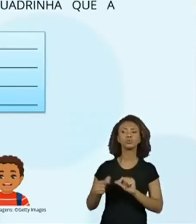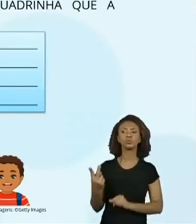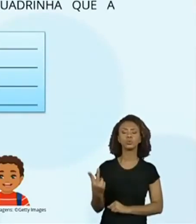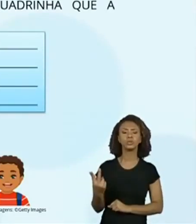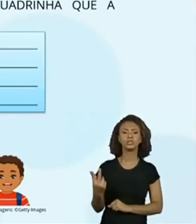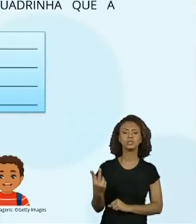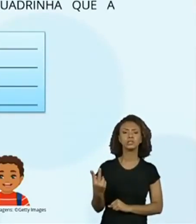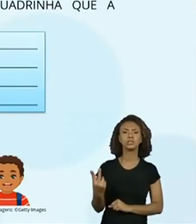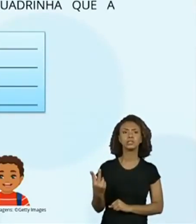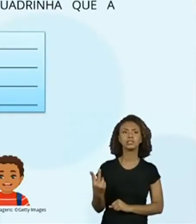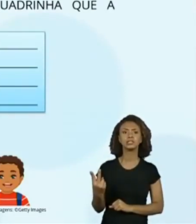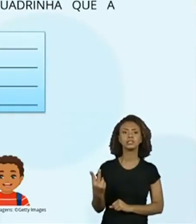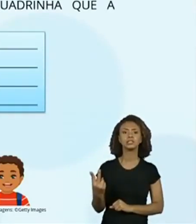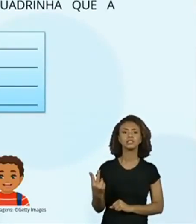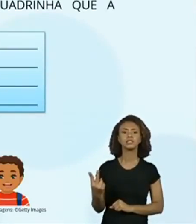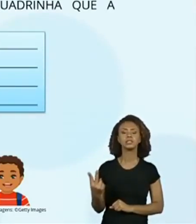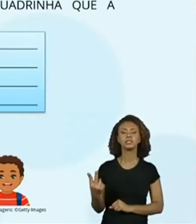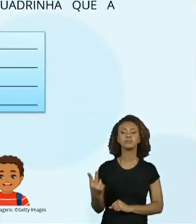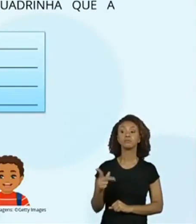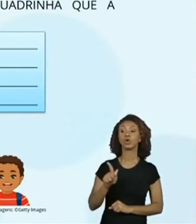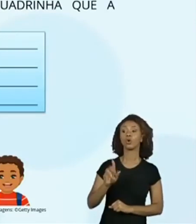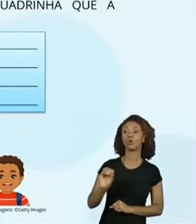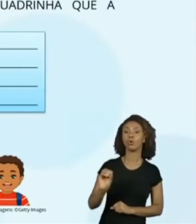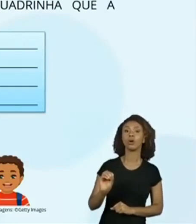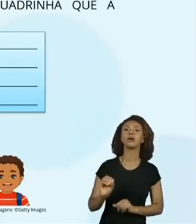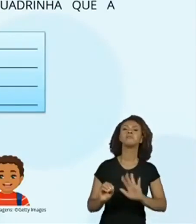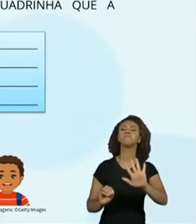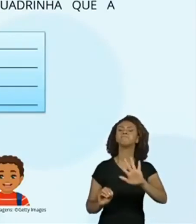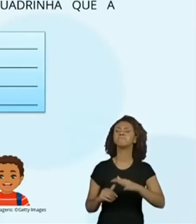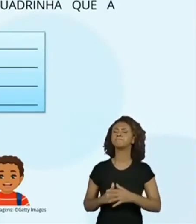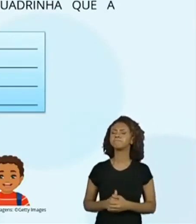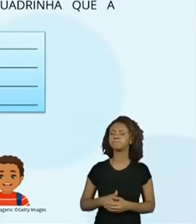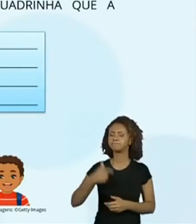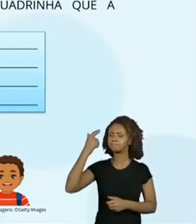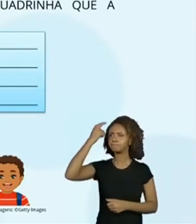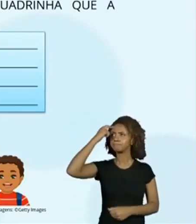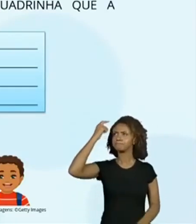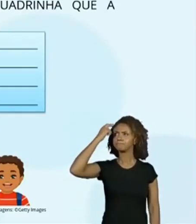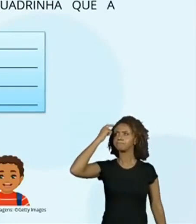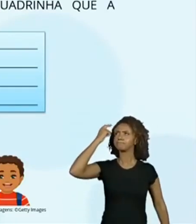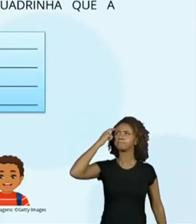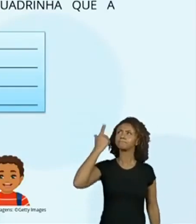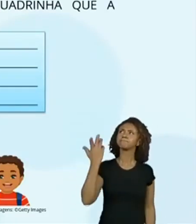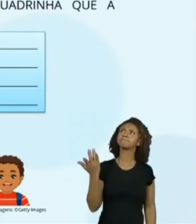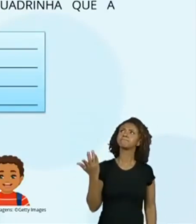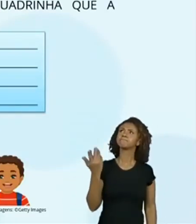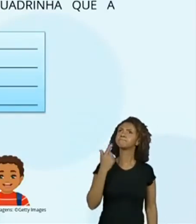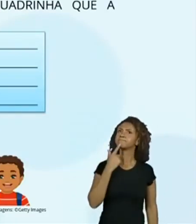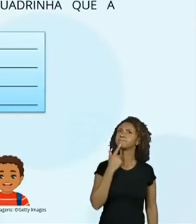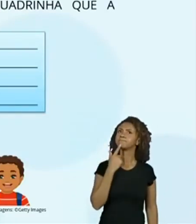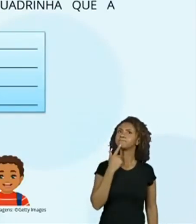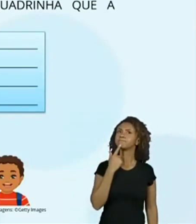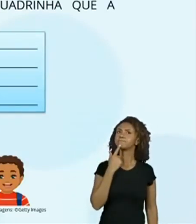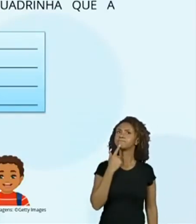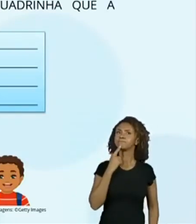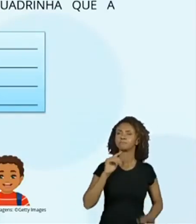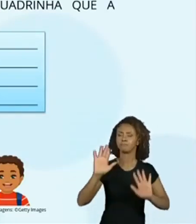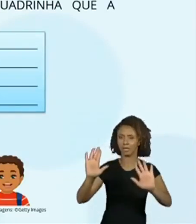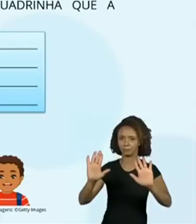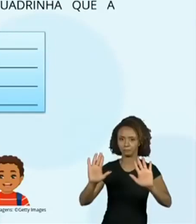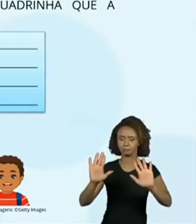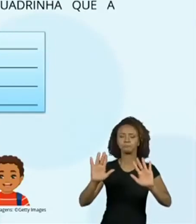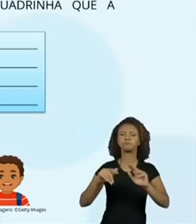O go. Uma dá para começar a pensar. Será? Oh, pera. Pera.